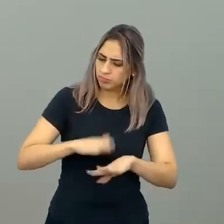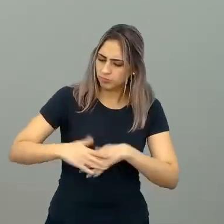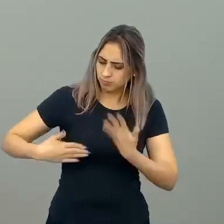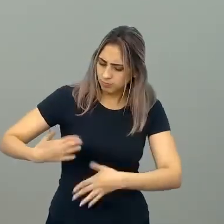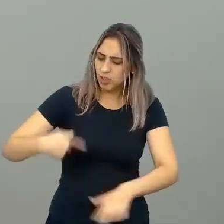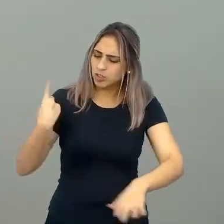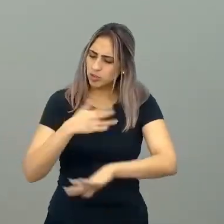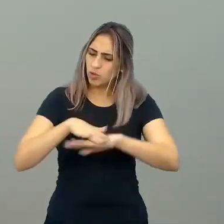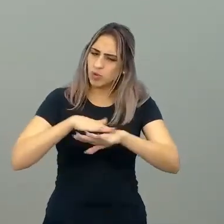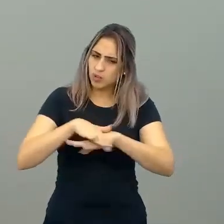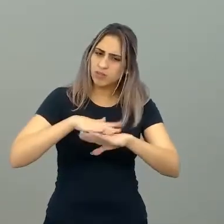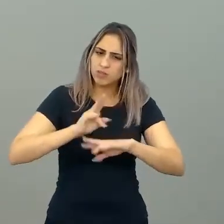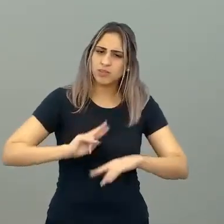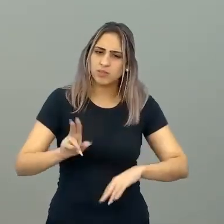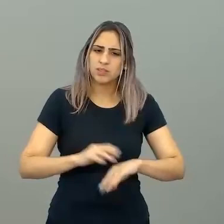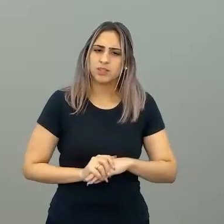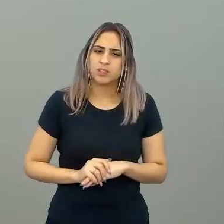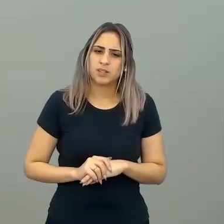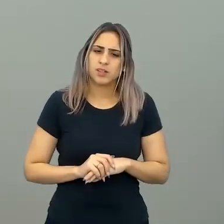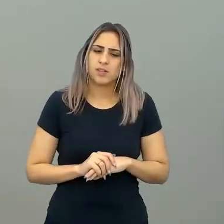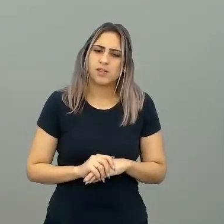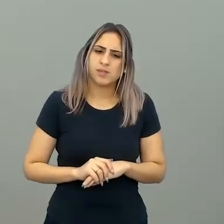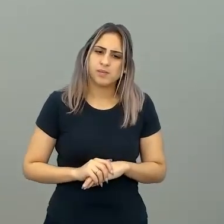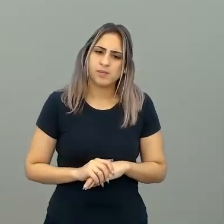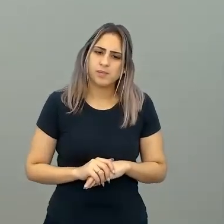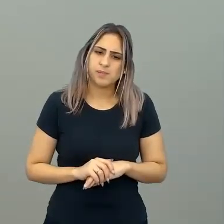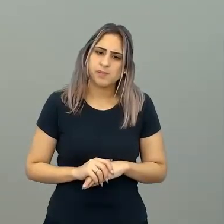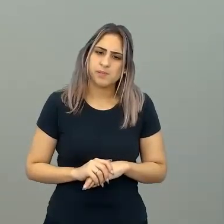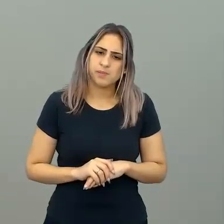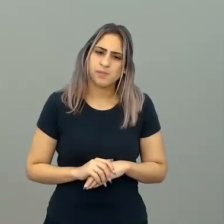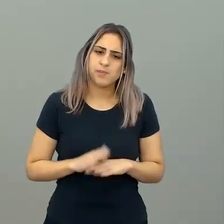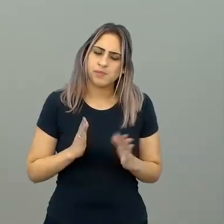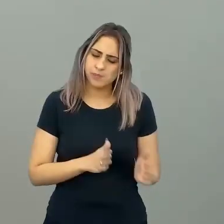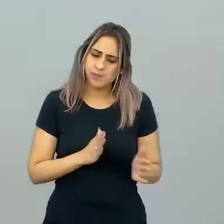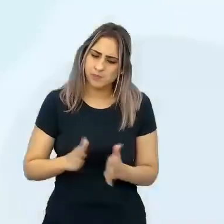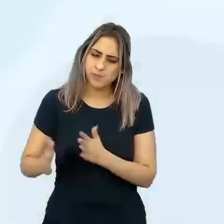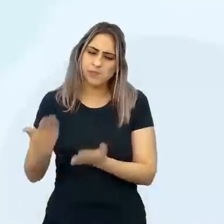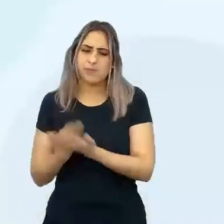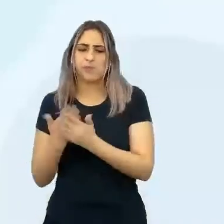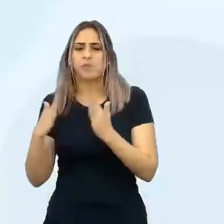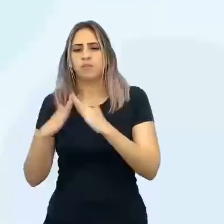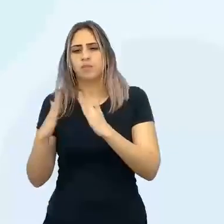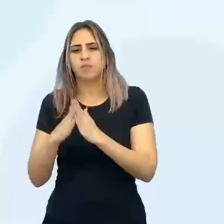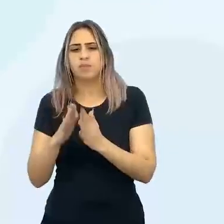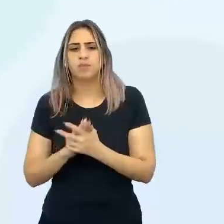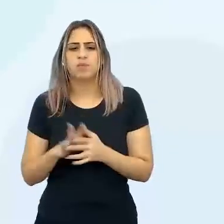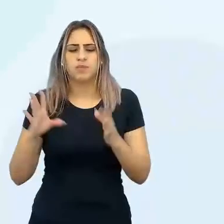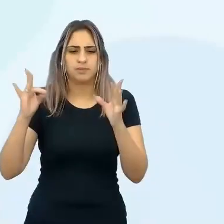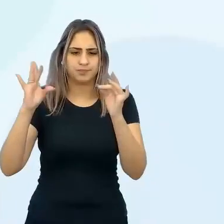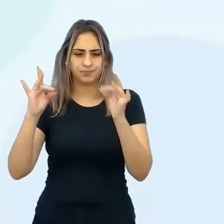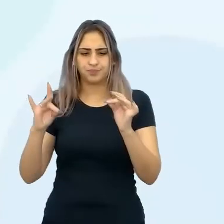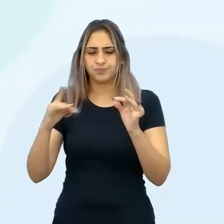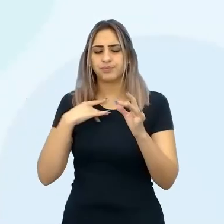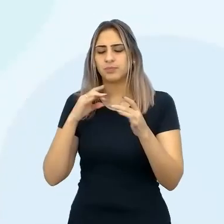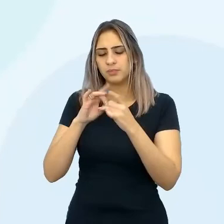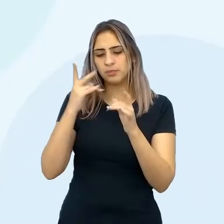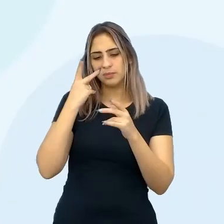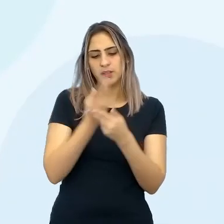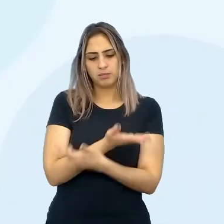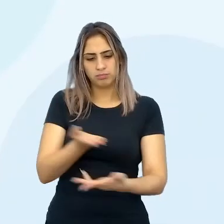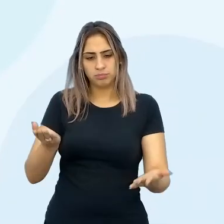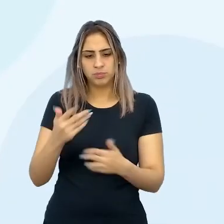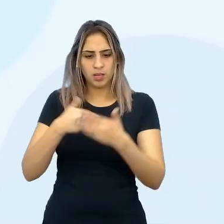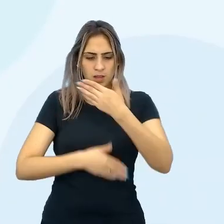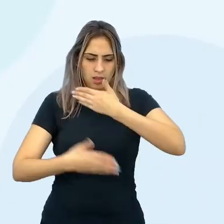conversar, são os... O passo a passo do estudo de caso. Esses detalhezinhos eu deixei para vocês